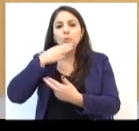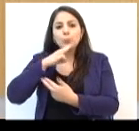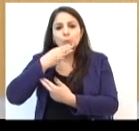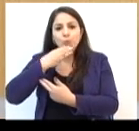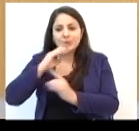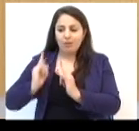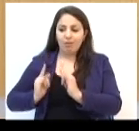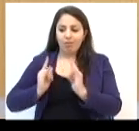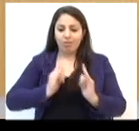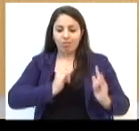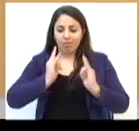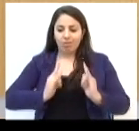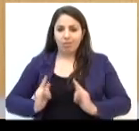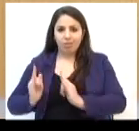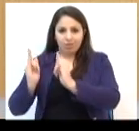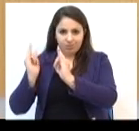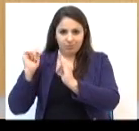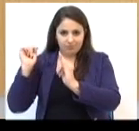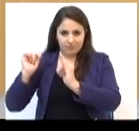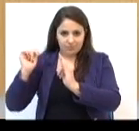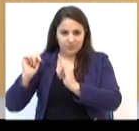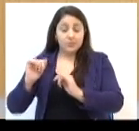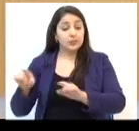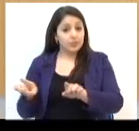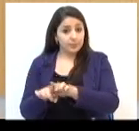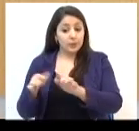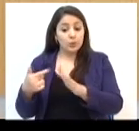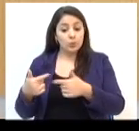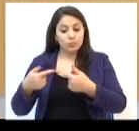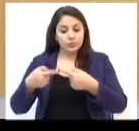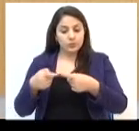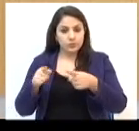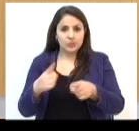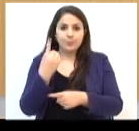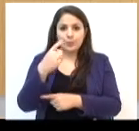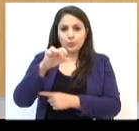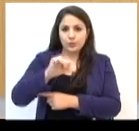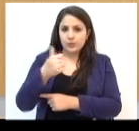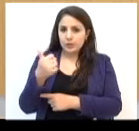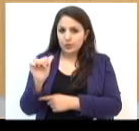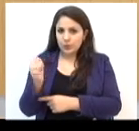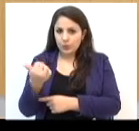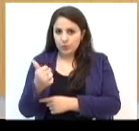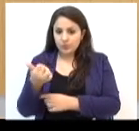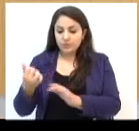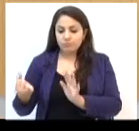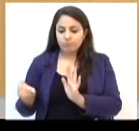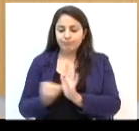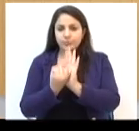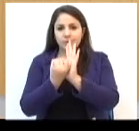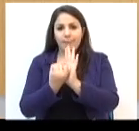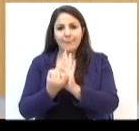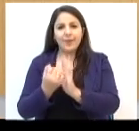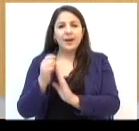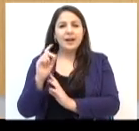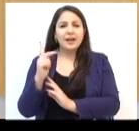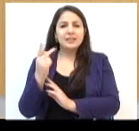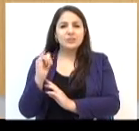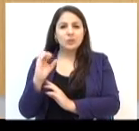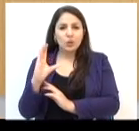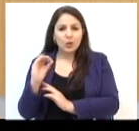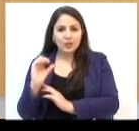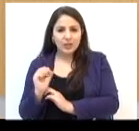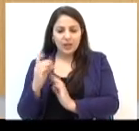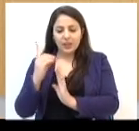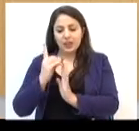Routinaider e Histórico Regional. O local, inaugurado em 1911, foi tombado pelo Poder Executivo